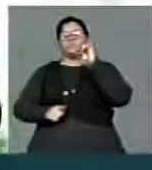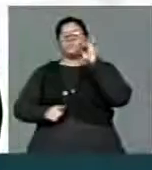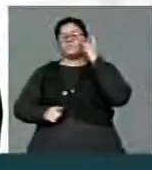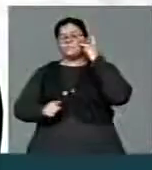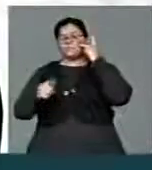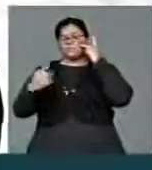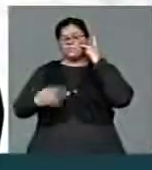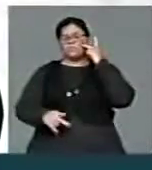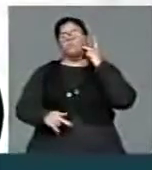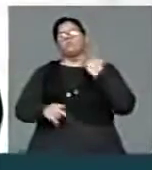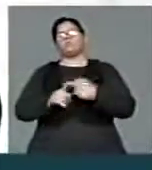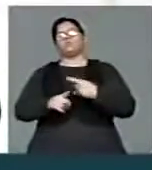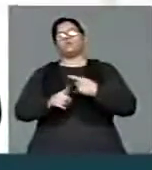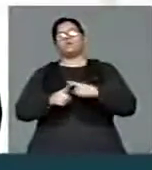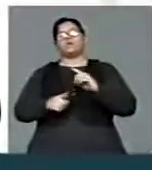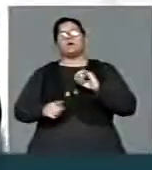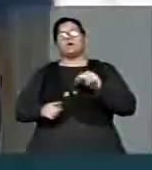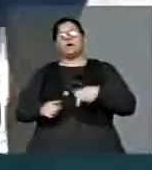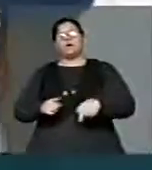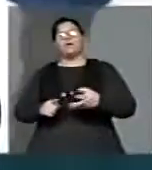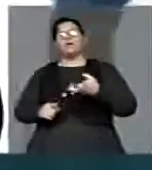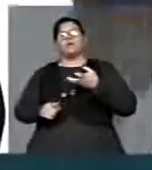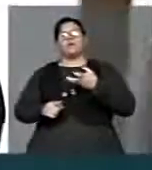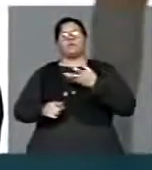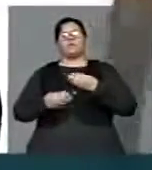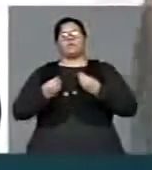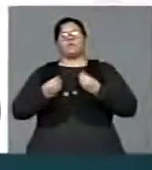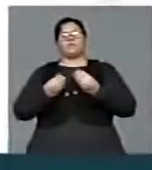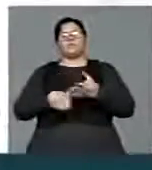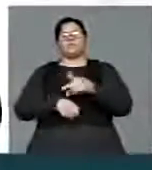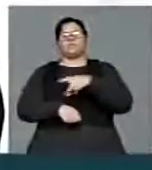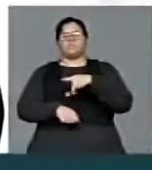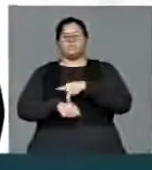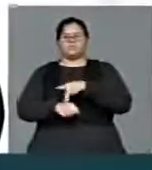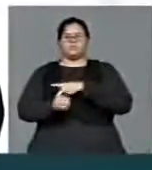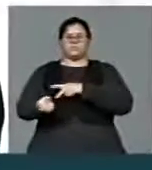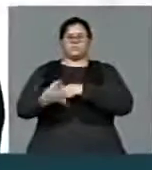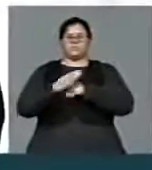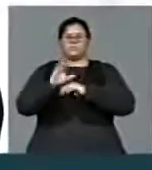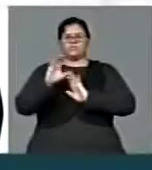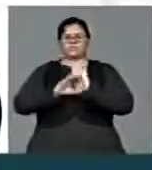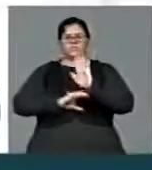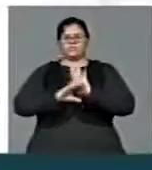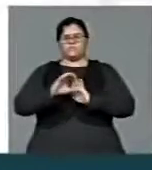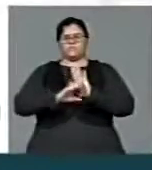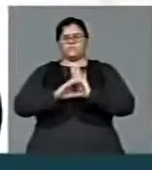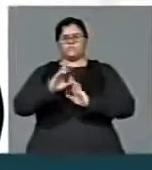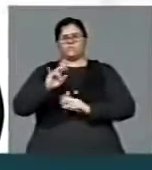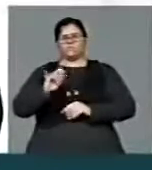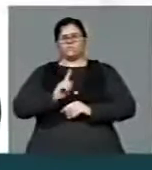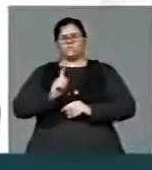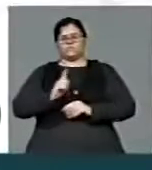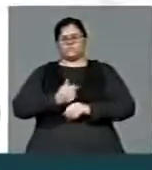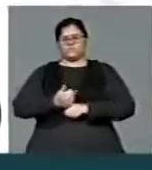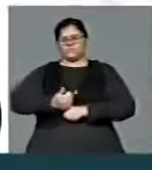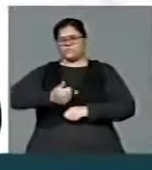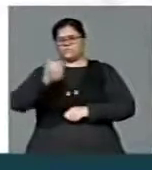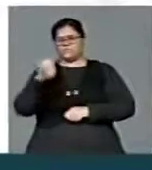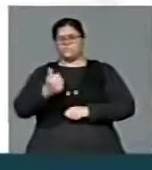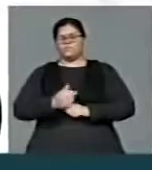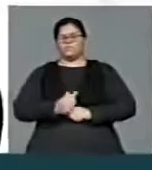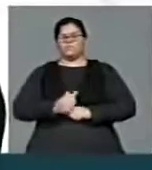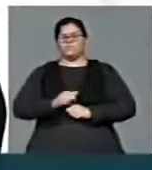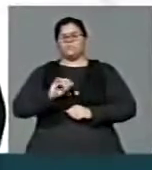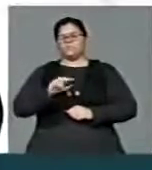momento em que entregar ao país um novo Código de Processo Civil, terá dado um passo importante para o aperfeiçoamento deste